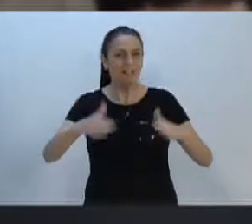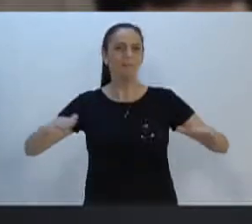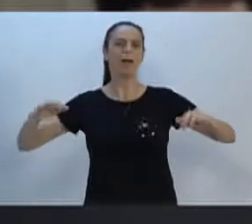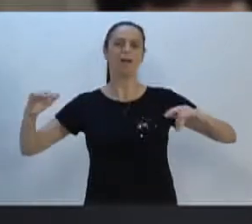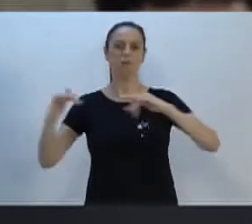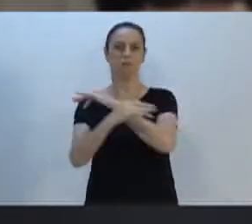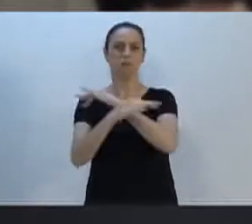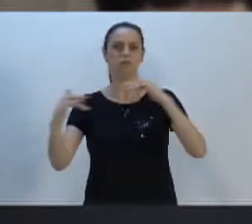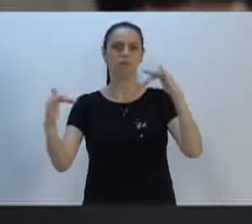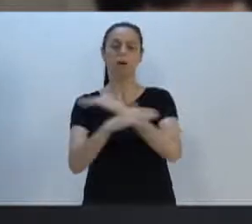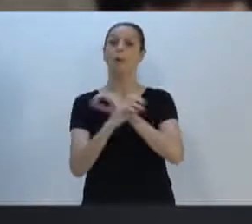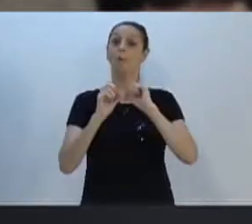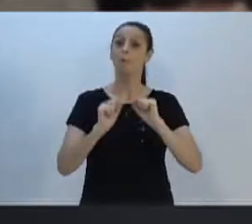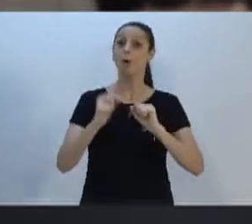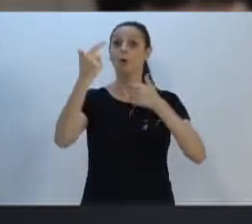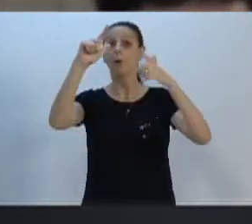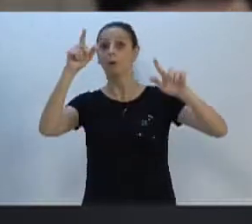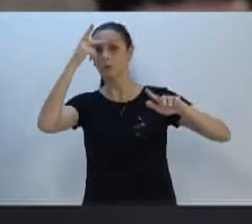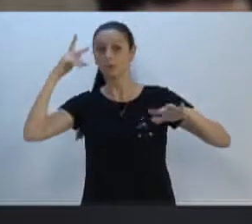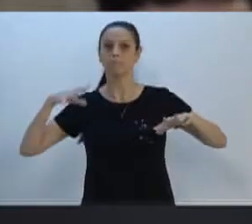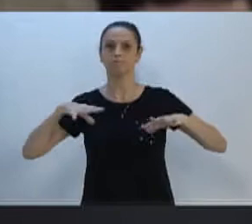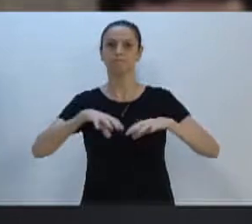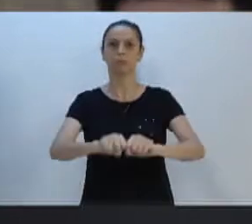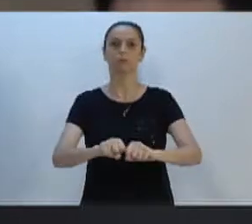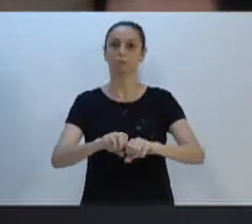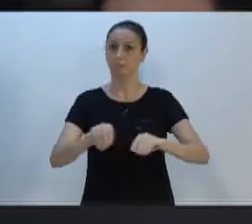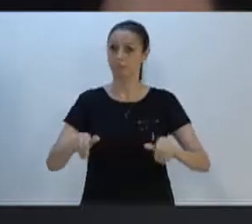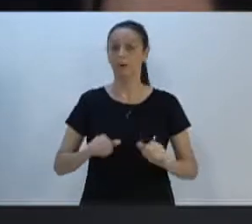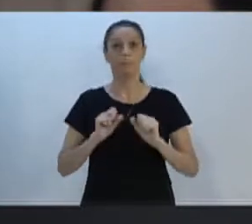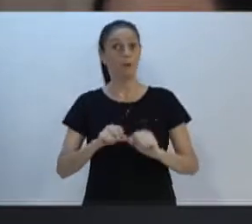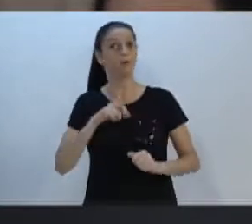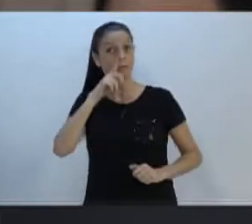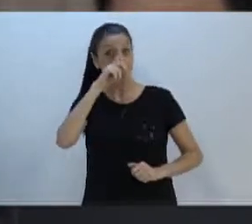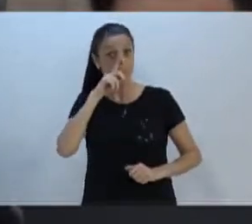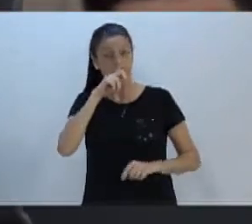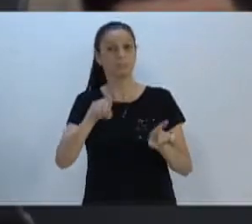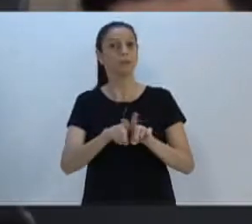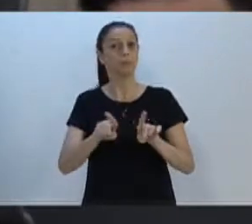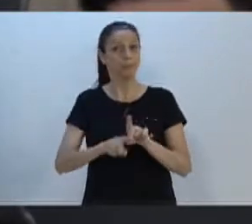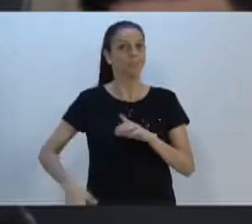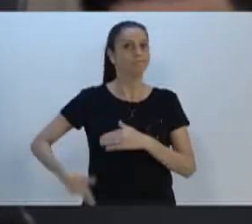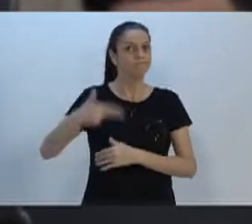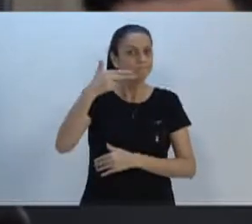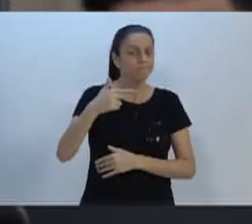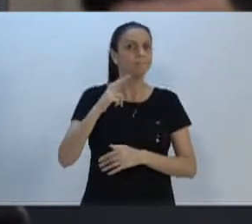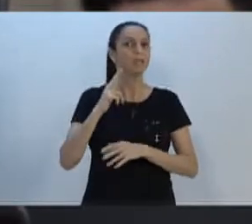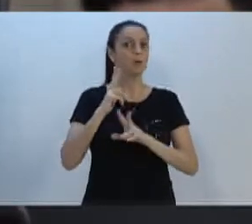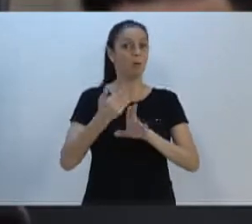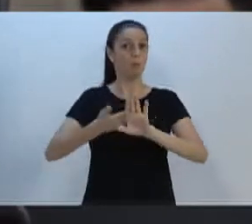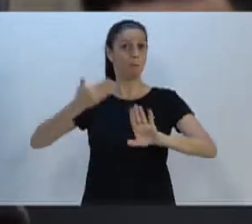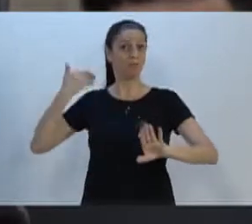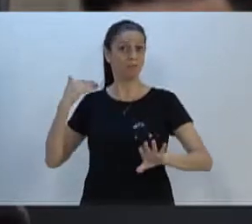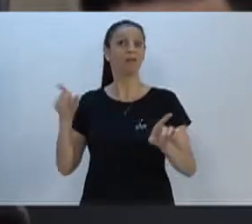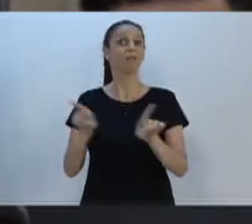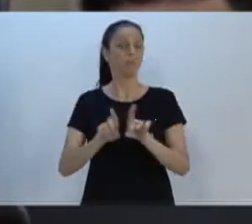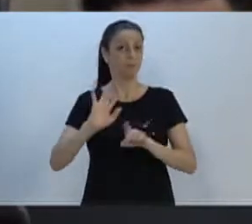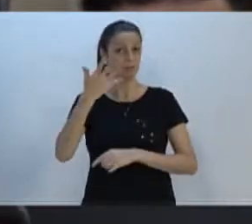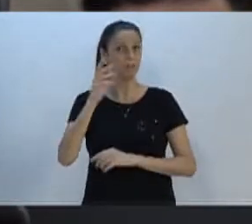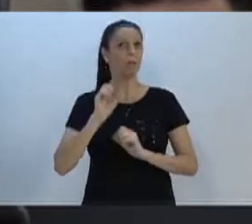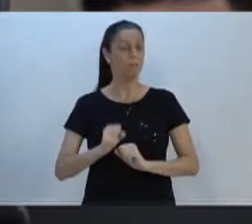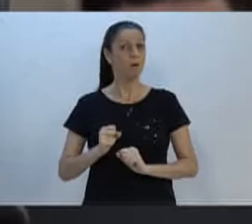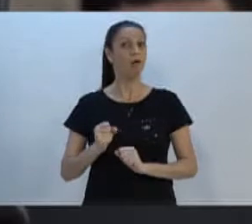a invasão de vários moradores, o risco de assaltos, como sempre vinha correndo, botando vidas em risco.